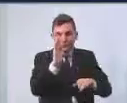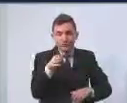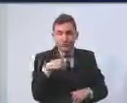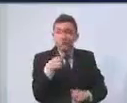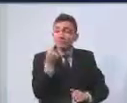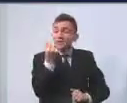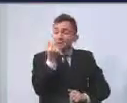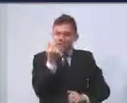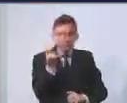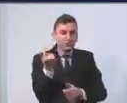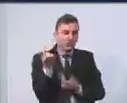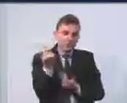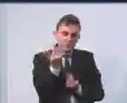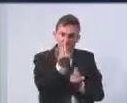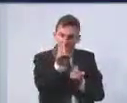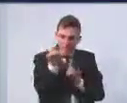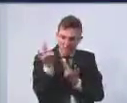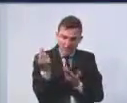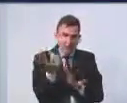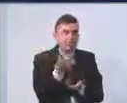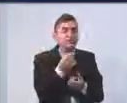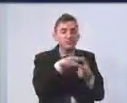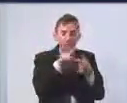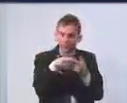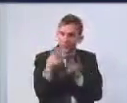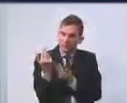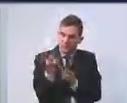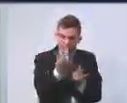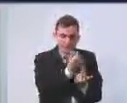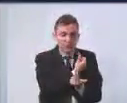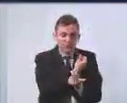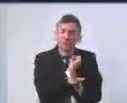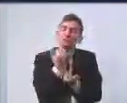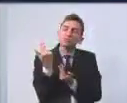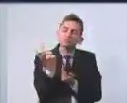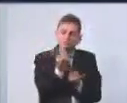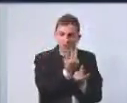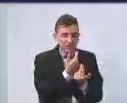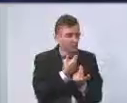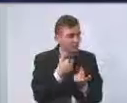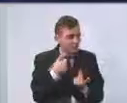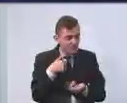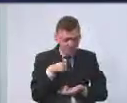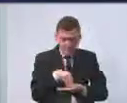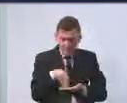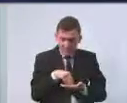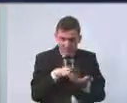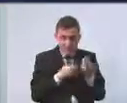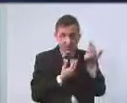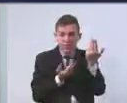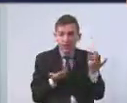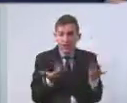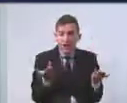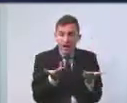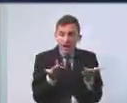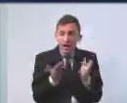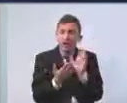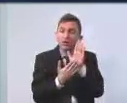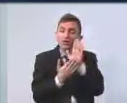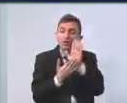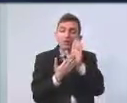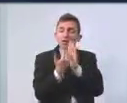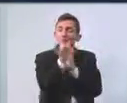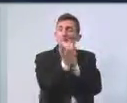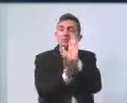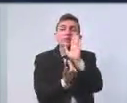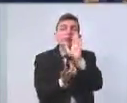recursos são semelhantes, as apresentações são semelhantes, os números são semelhantes, nós também somos iguais, a apresentação desta peça é muito semelhante à